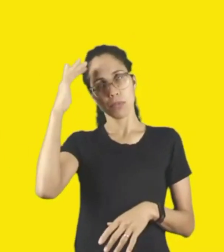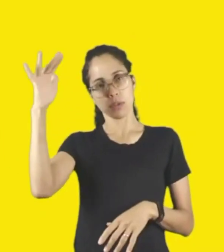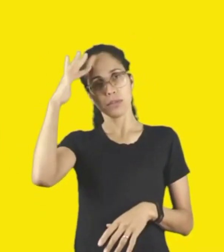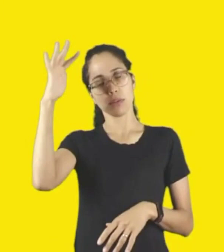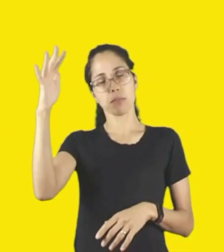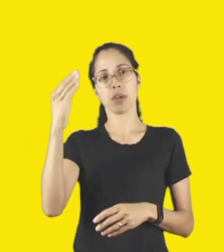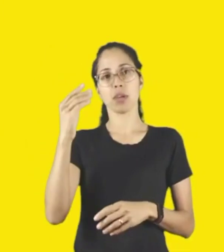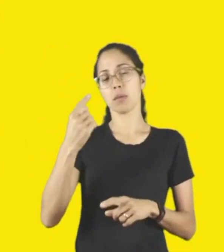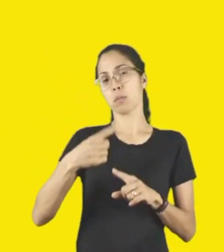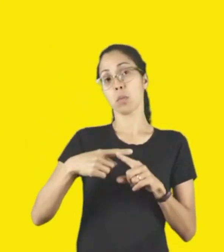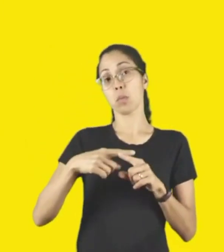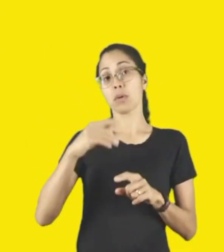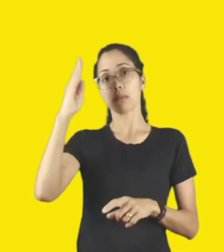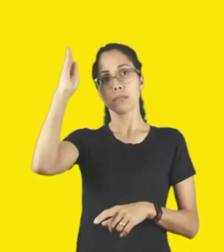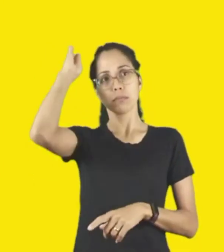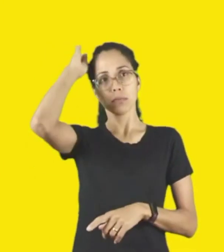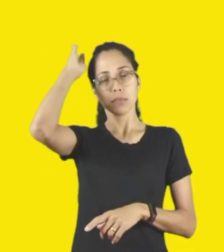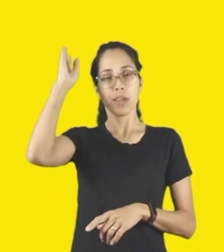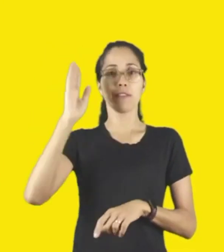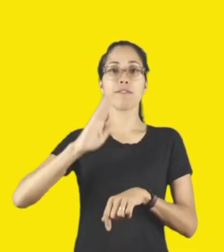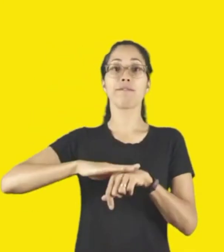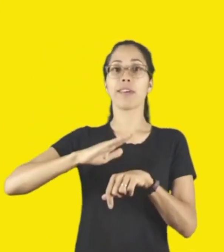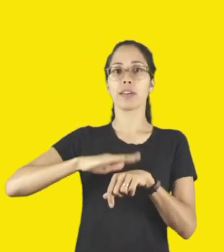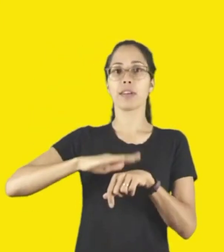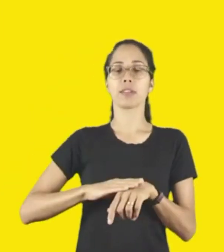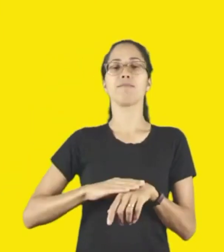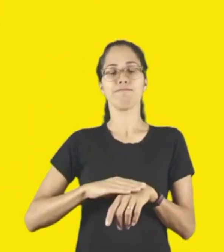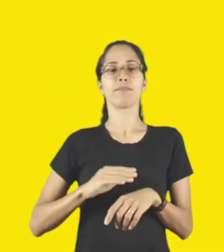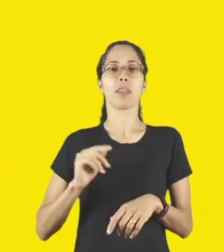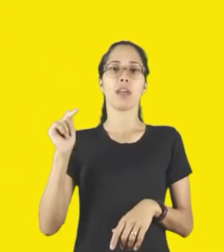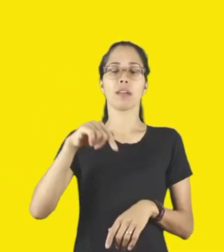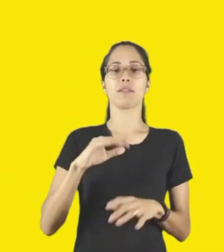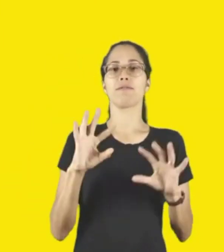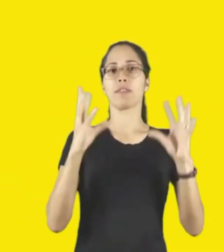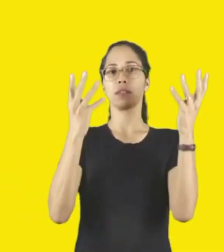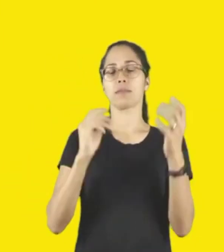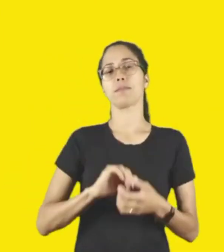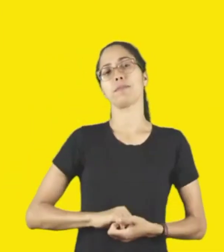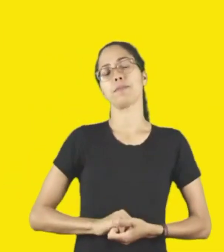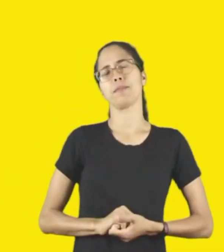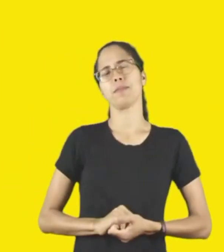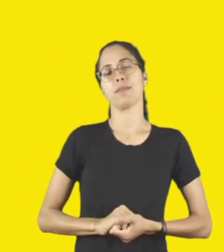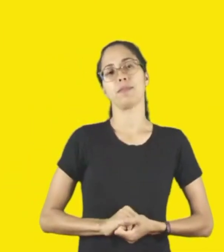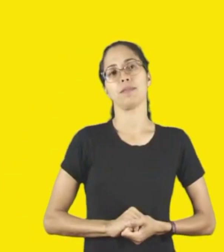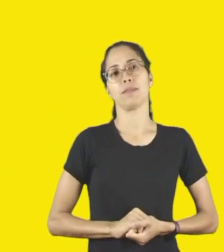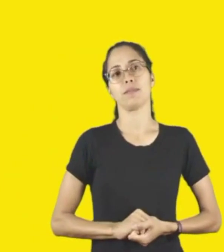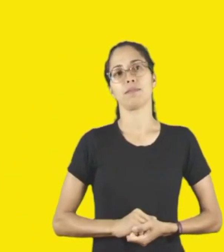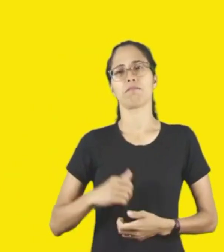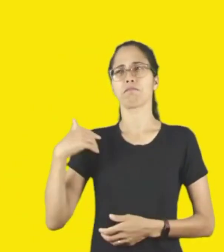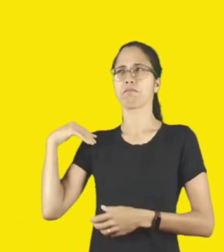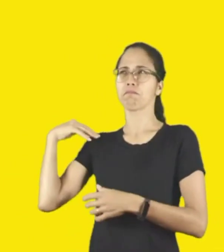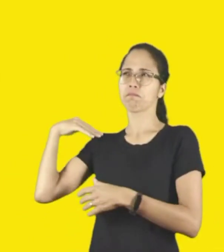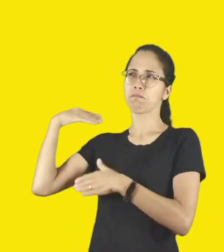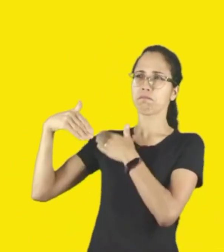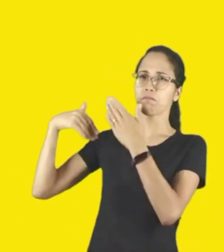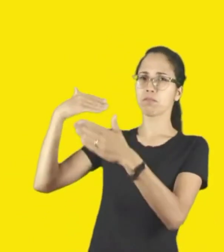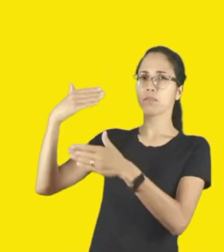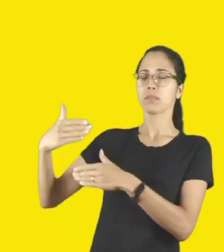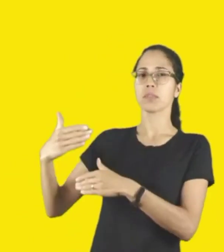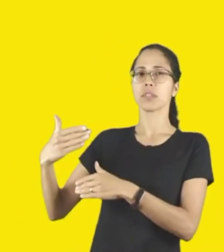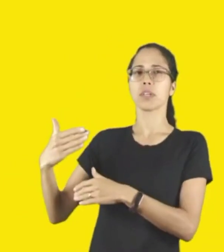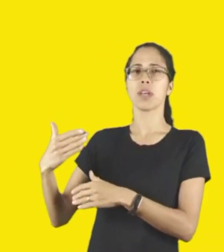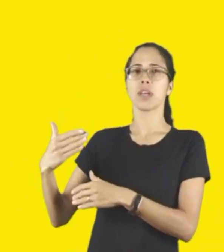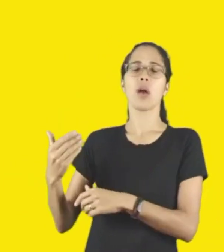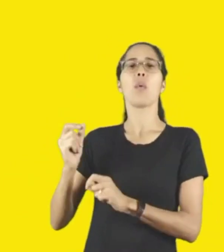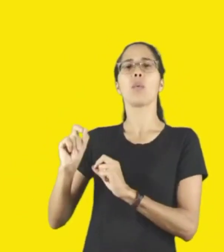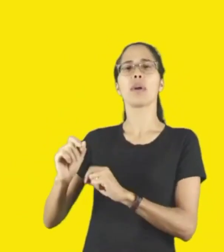realiza mais essa ação. Ao longo dessa história, o Sesc tem se dedicado a cumprir seu